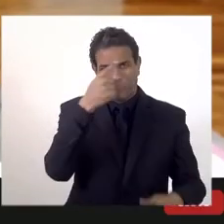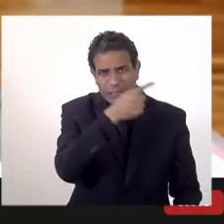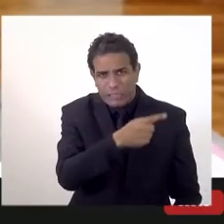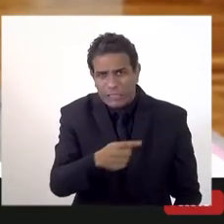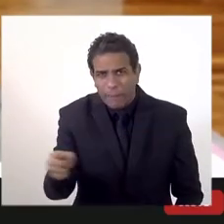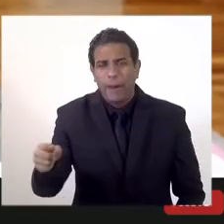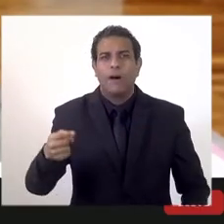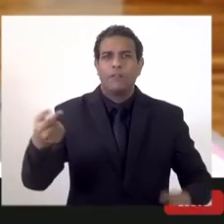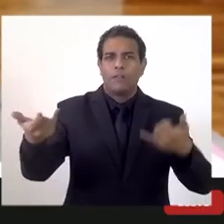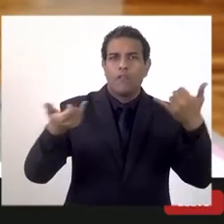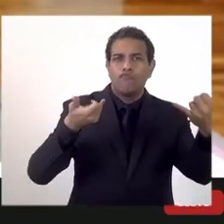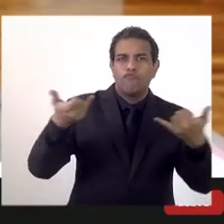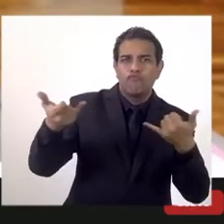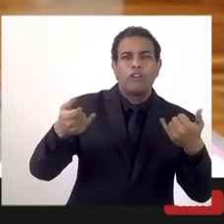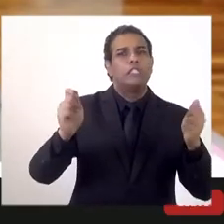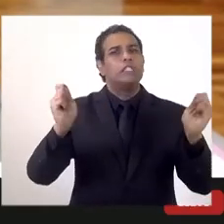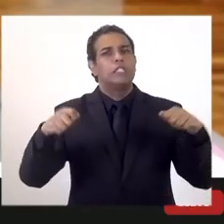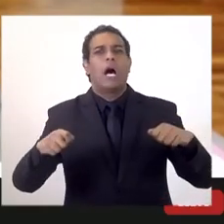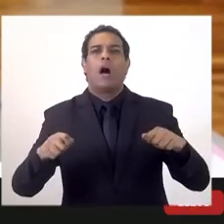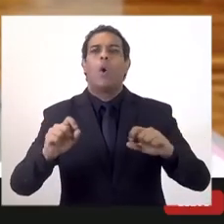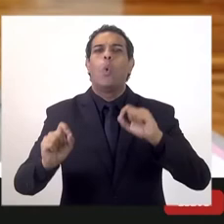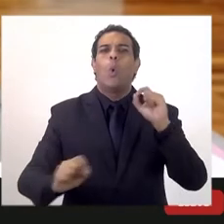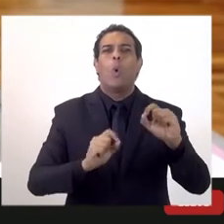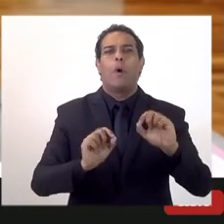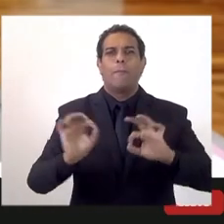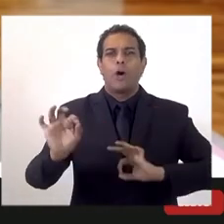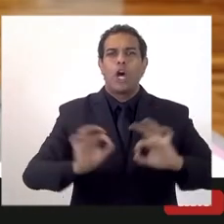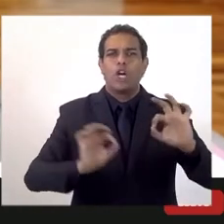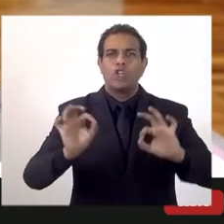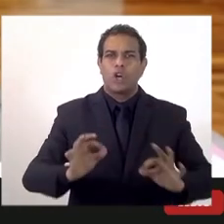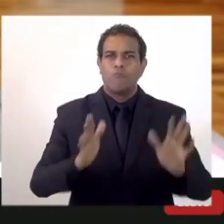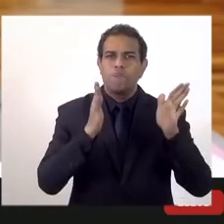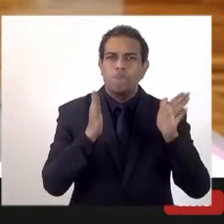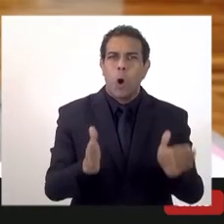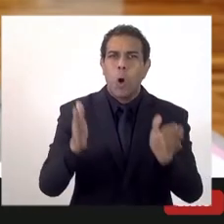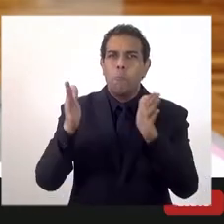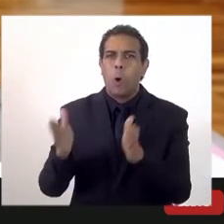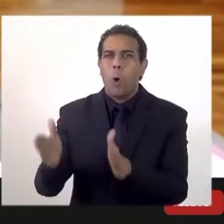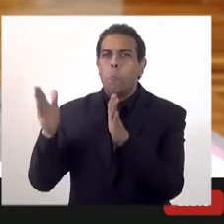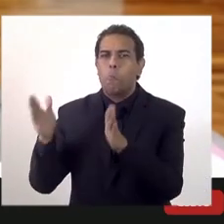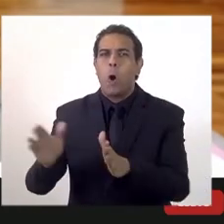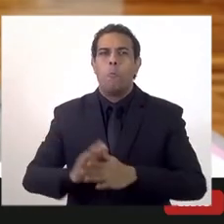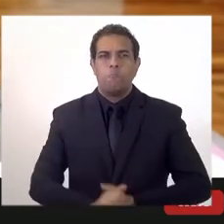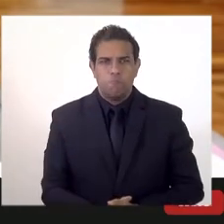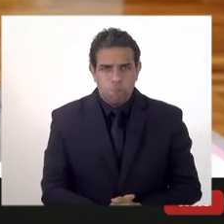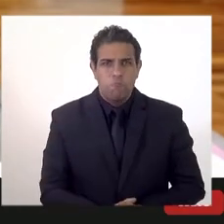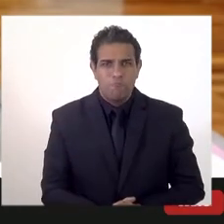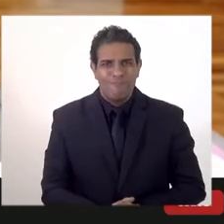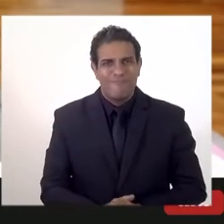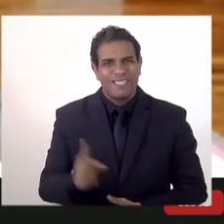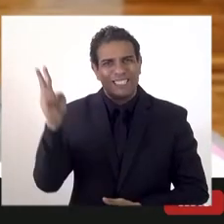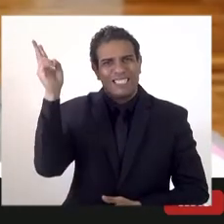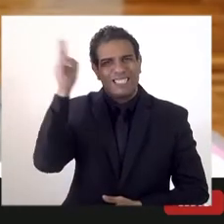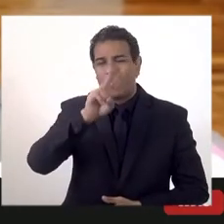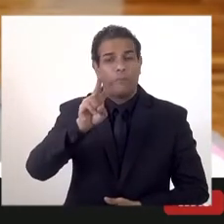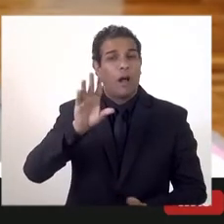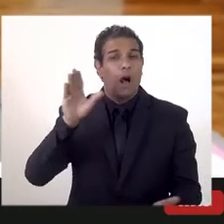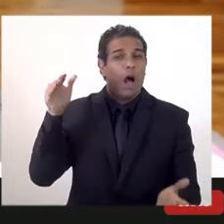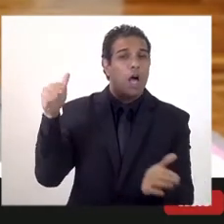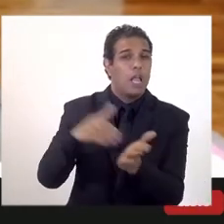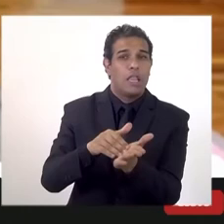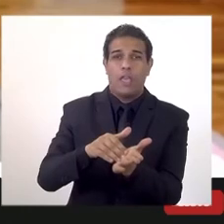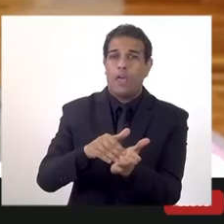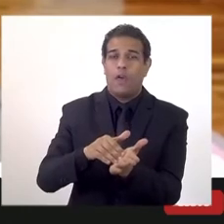é que a gente possa botar o projeto em pauta na última semana de agosto. então,